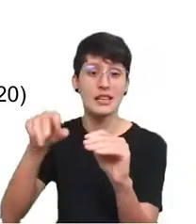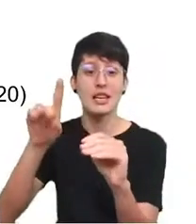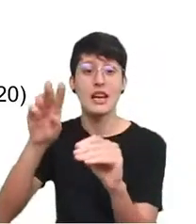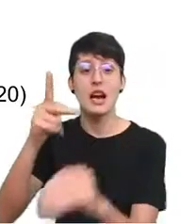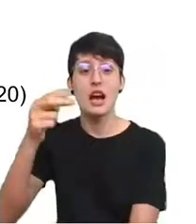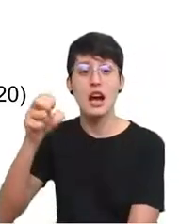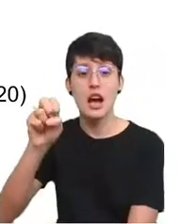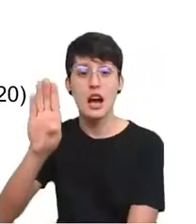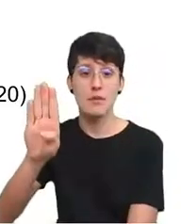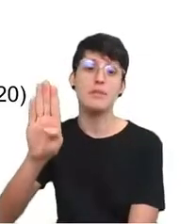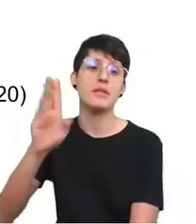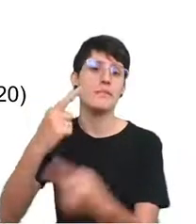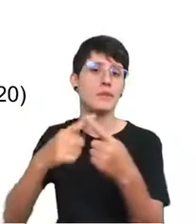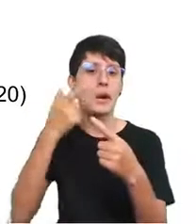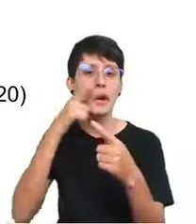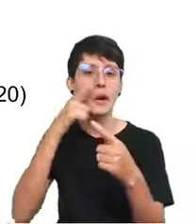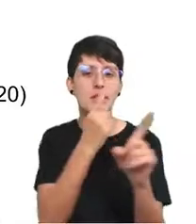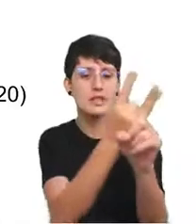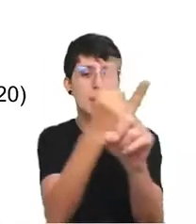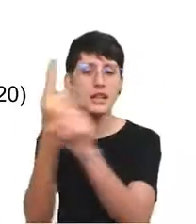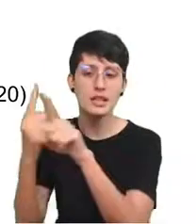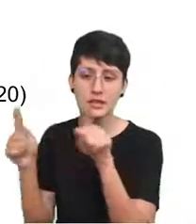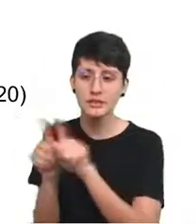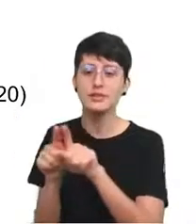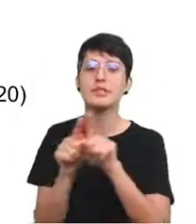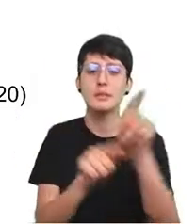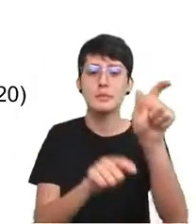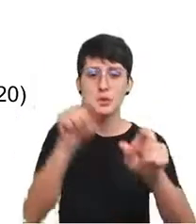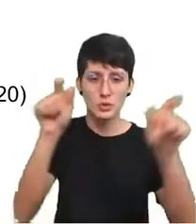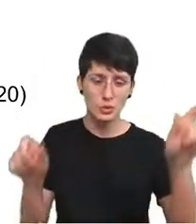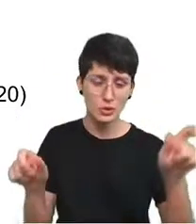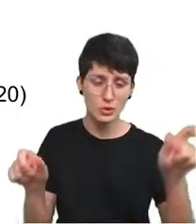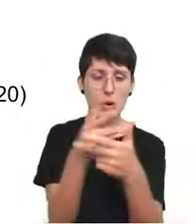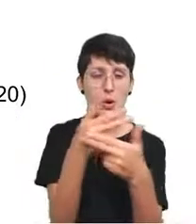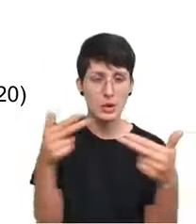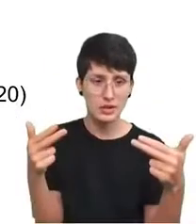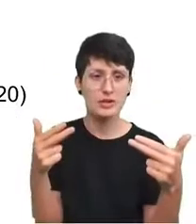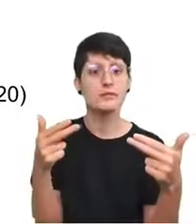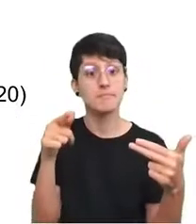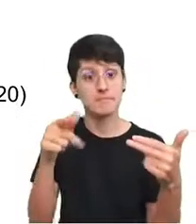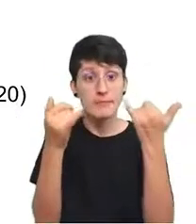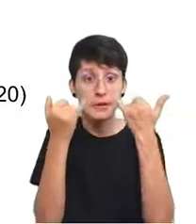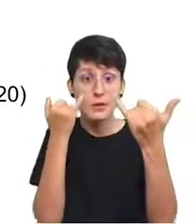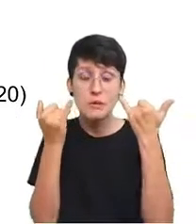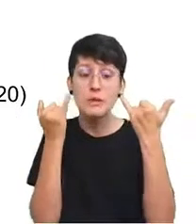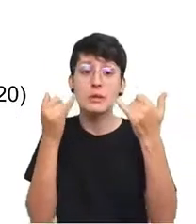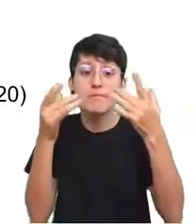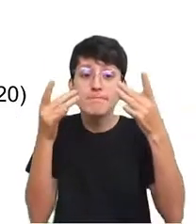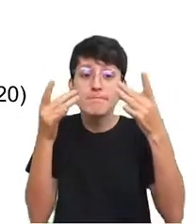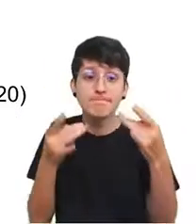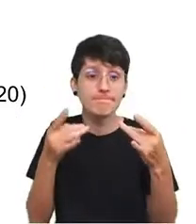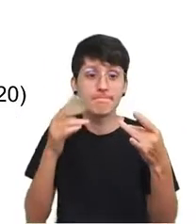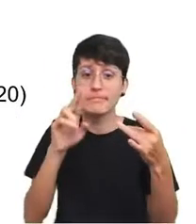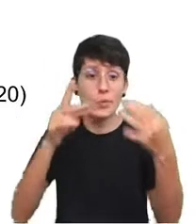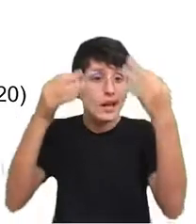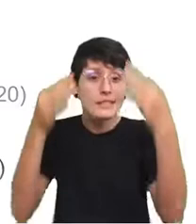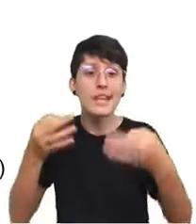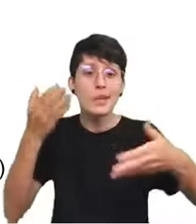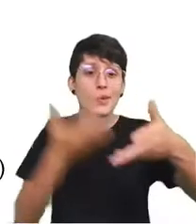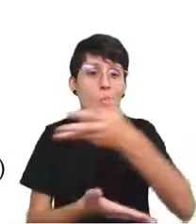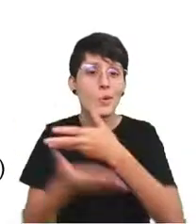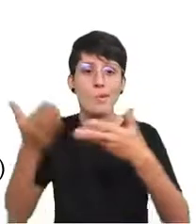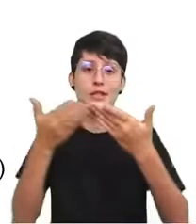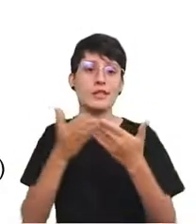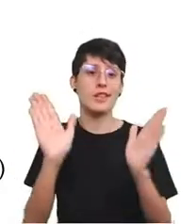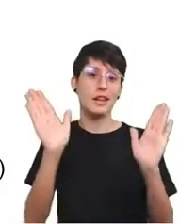indivíduos, pessoas, e são informações sensíveis, não seria correto compartilhá-las abertamente.